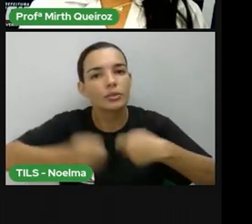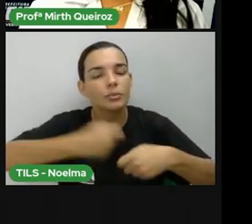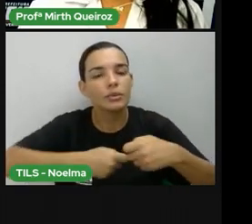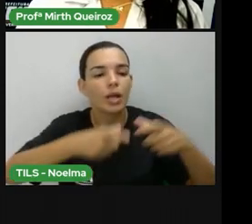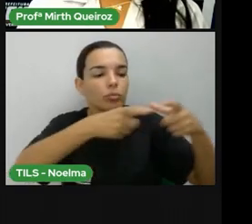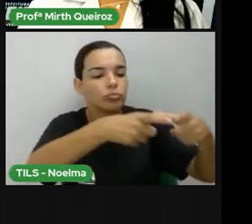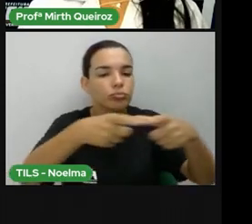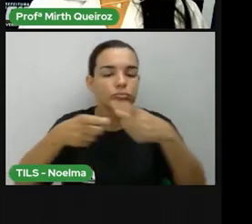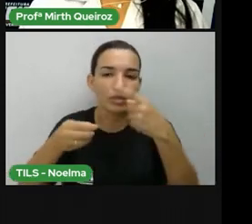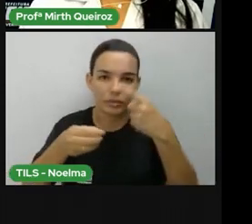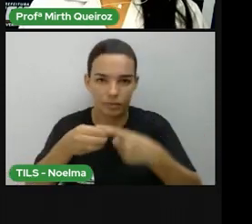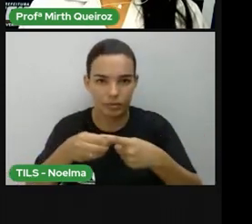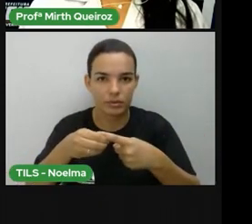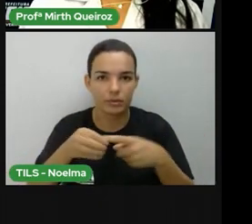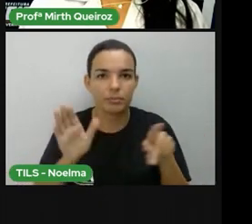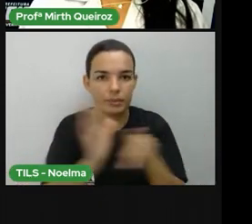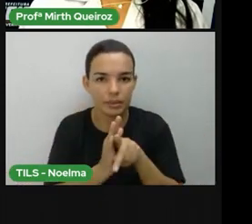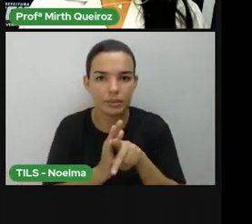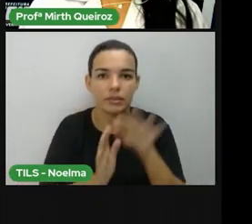localidades.